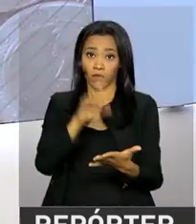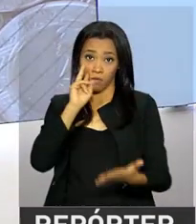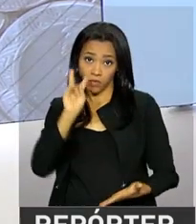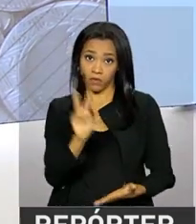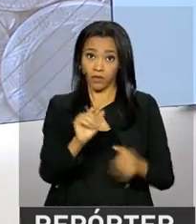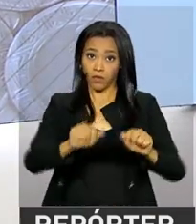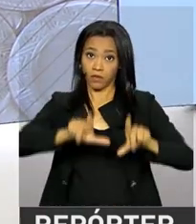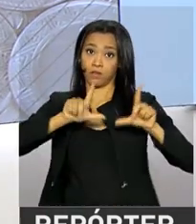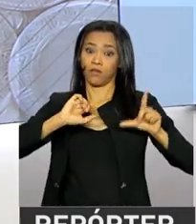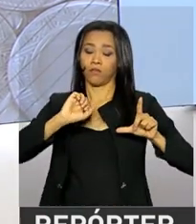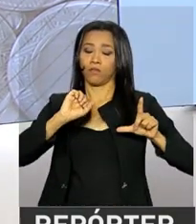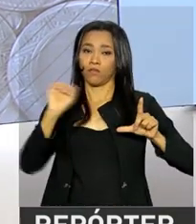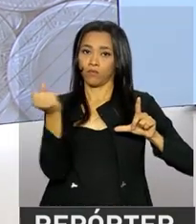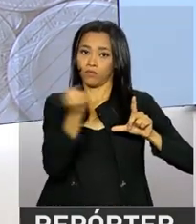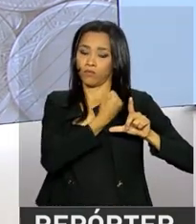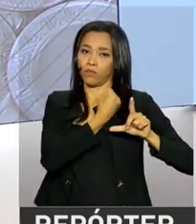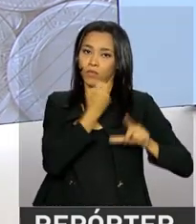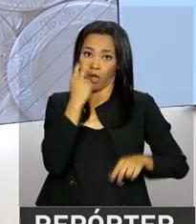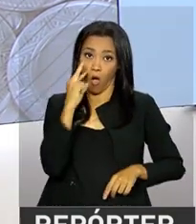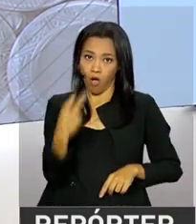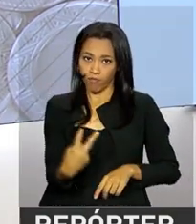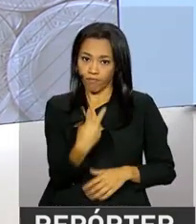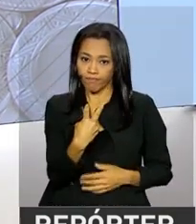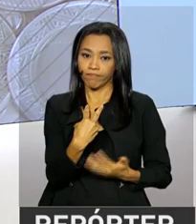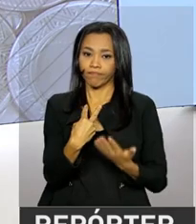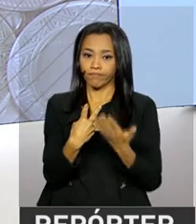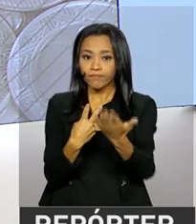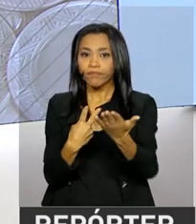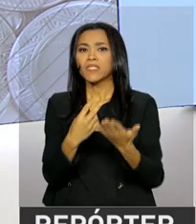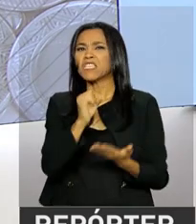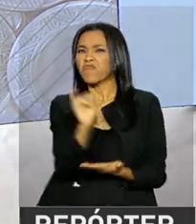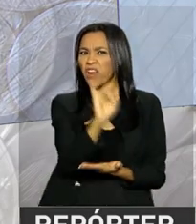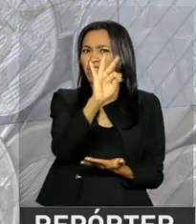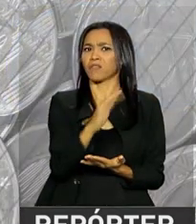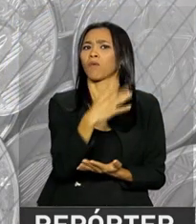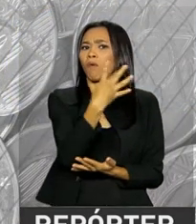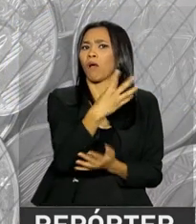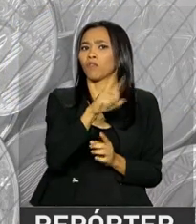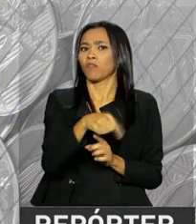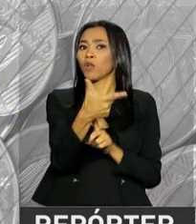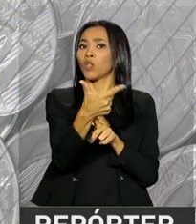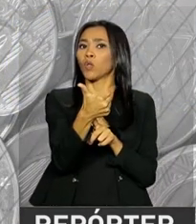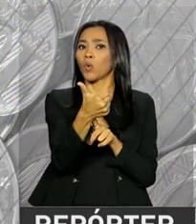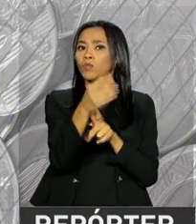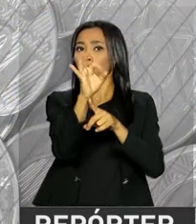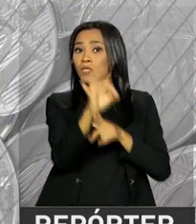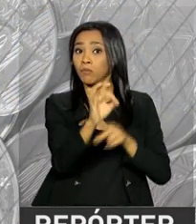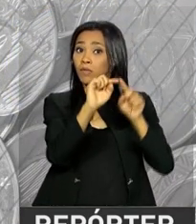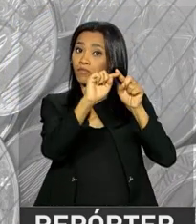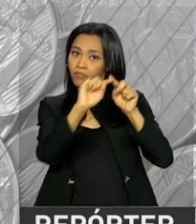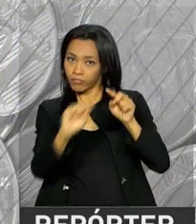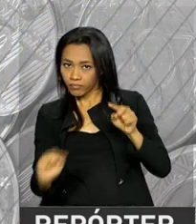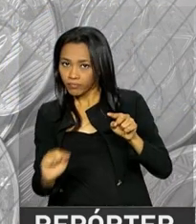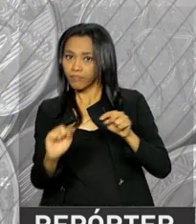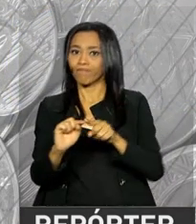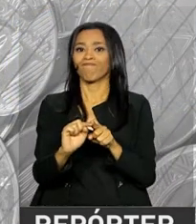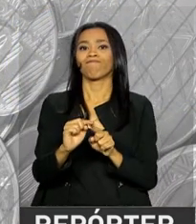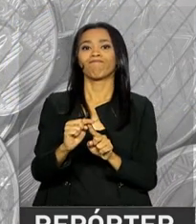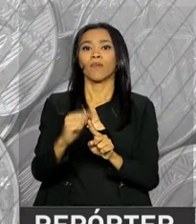aqui no telão. A inflação que estava prevista para 4,12% caiu para 4